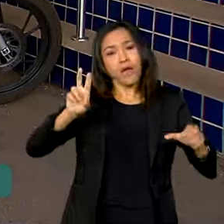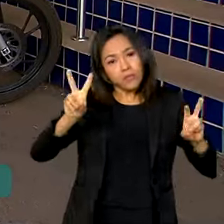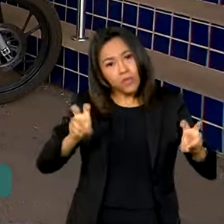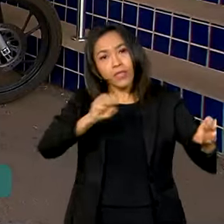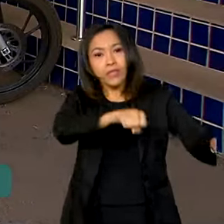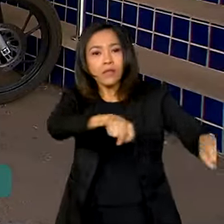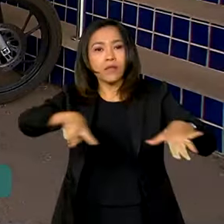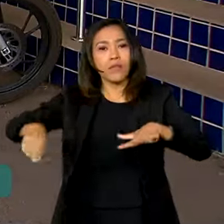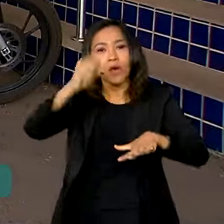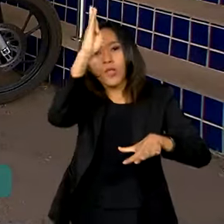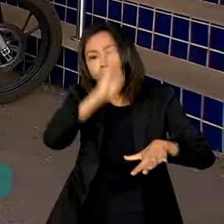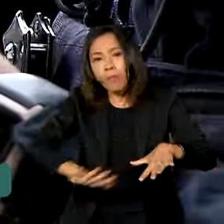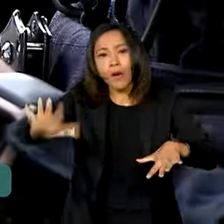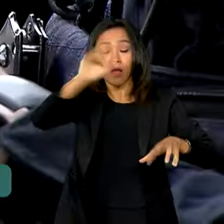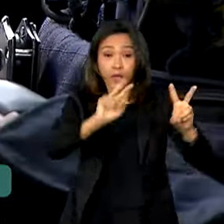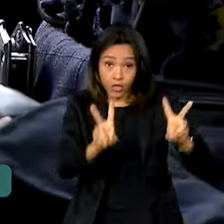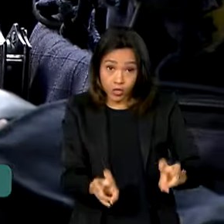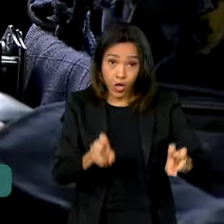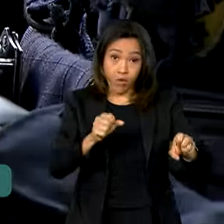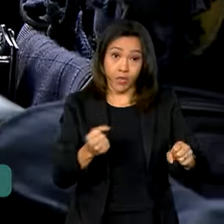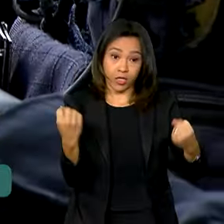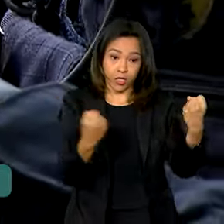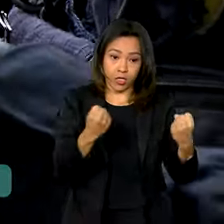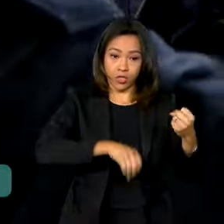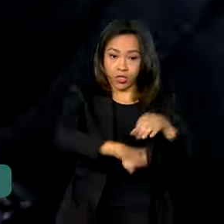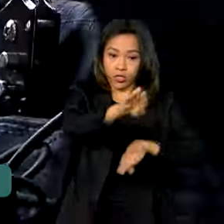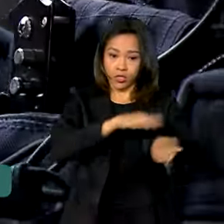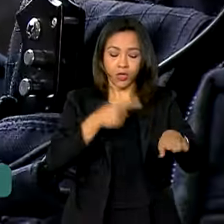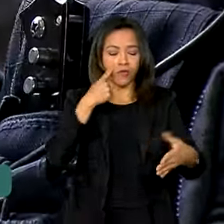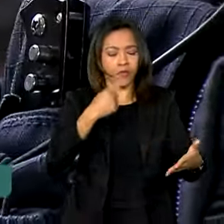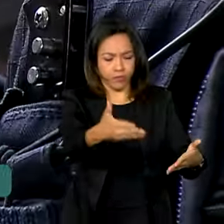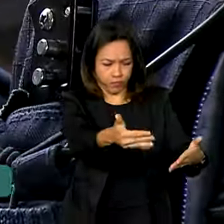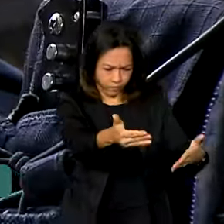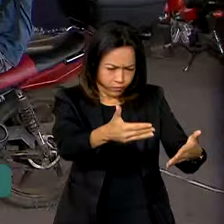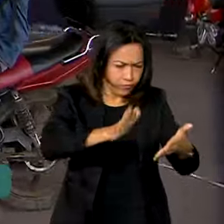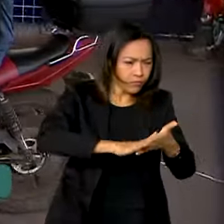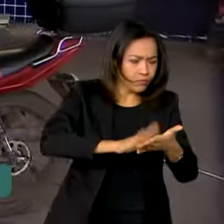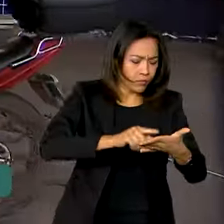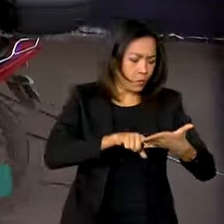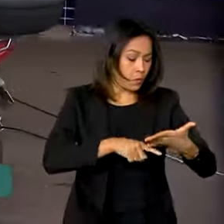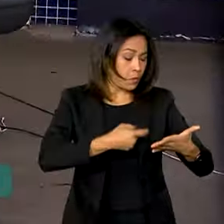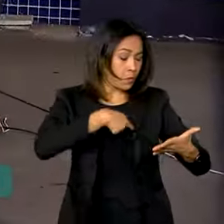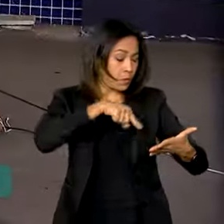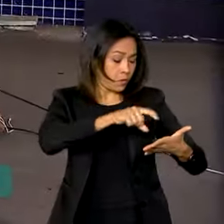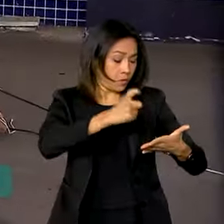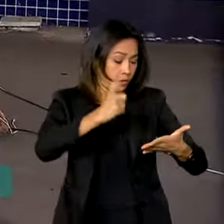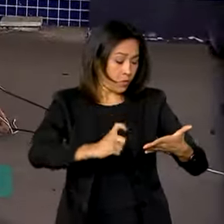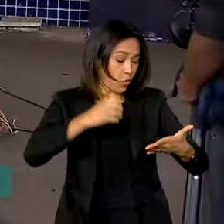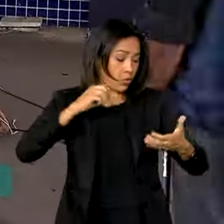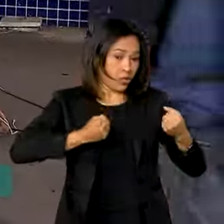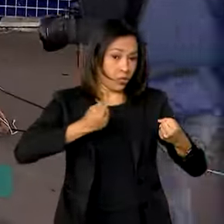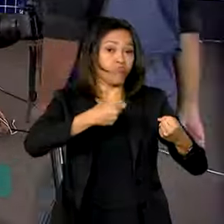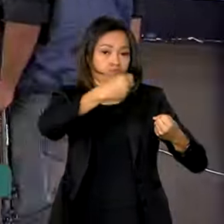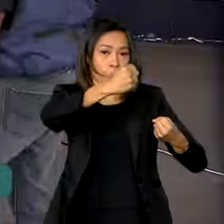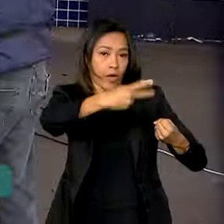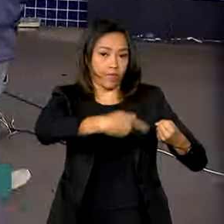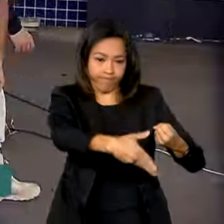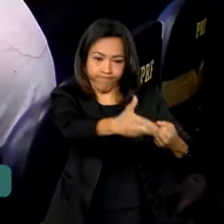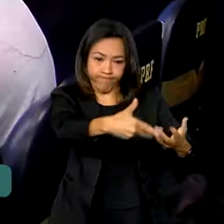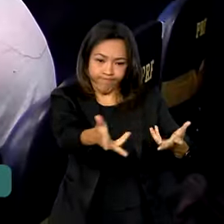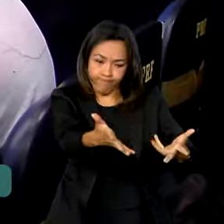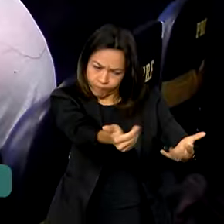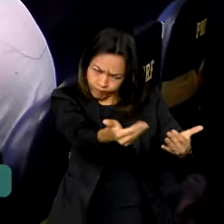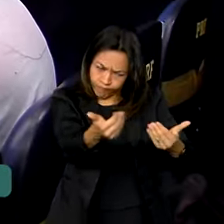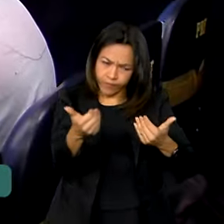Trânsito. Aqui, os agentes também conferem a documentação dos condutores e de cada veículo. E os motoristas são